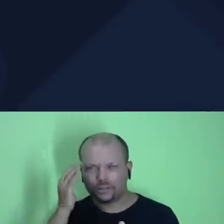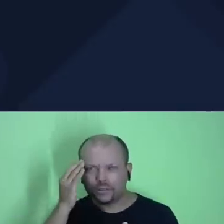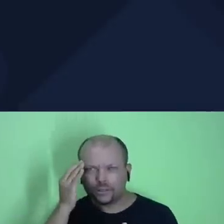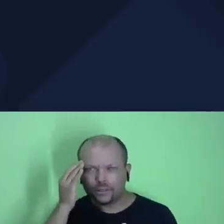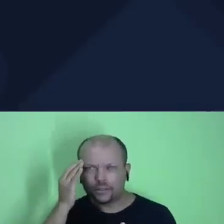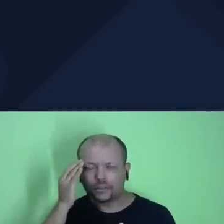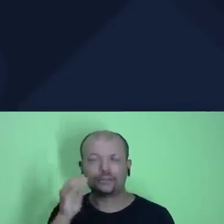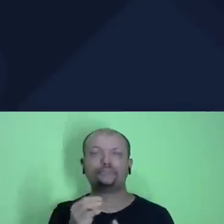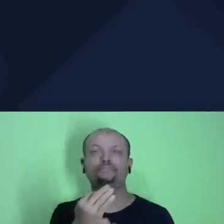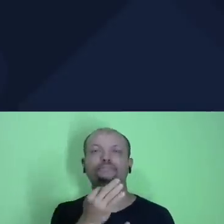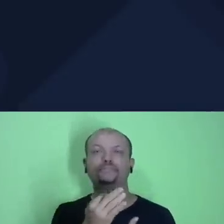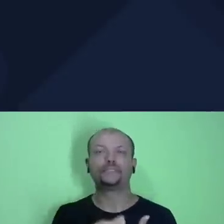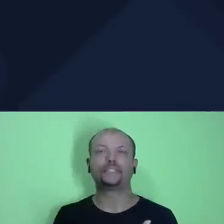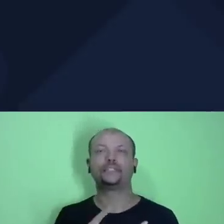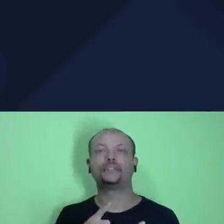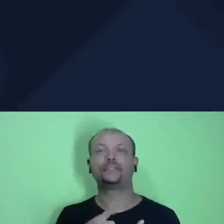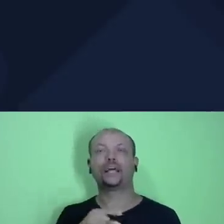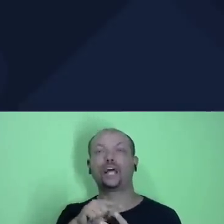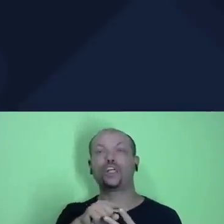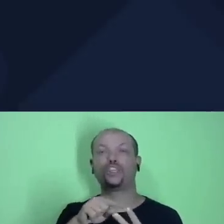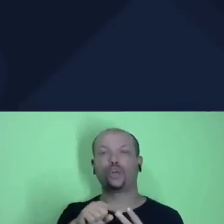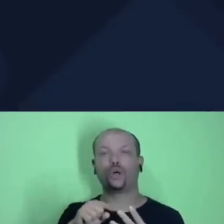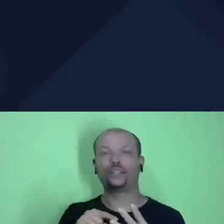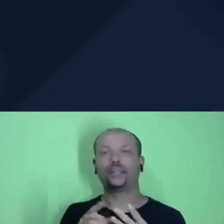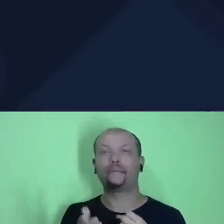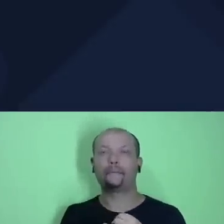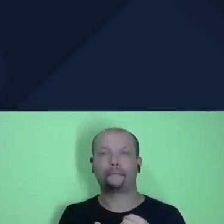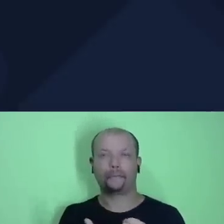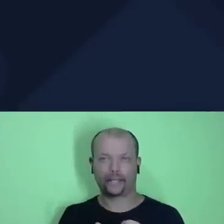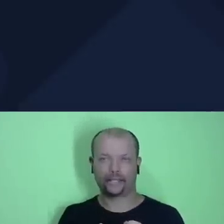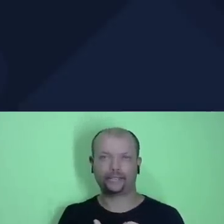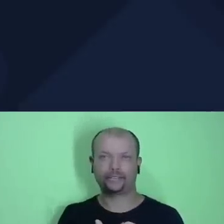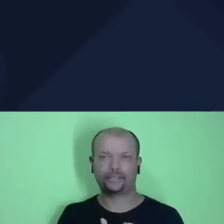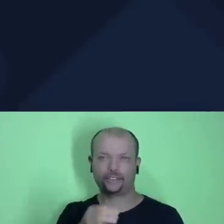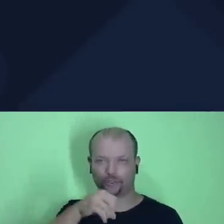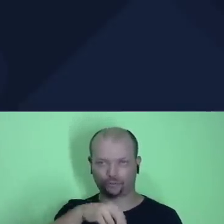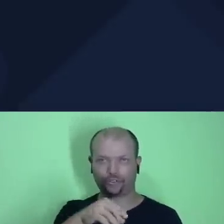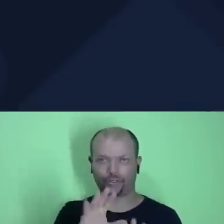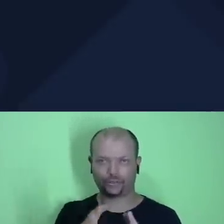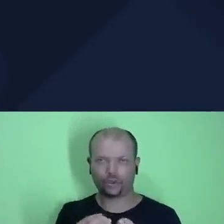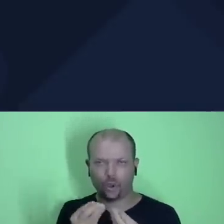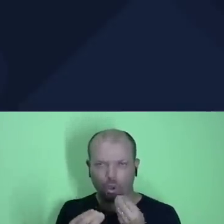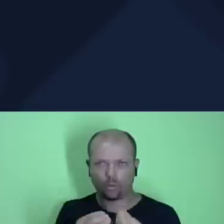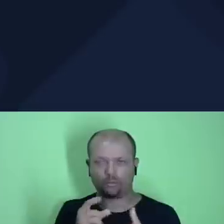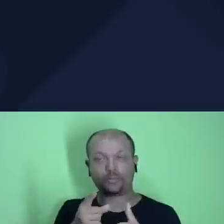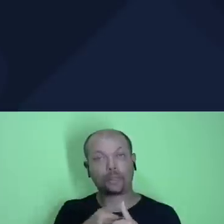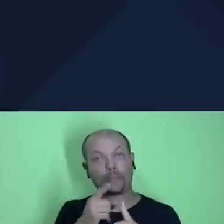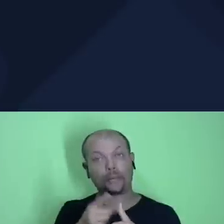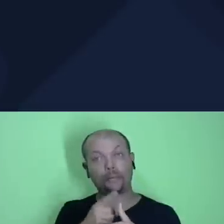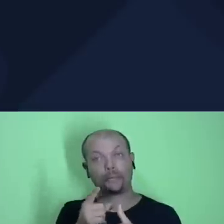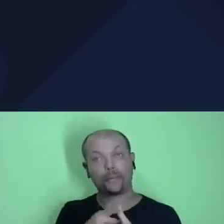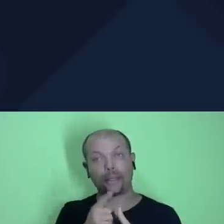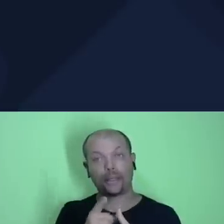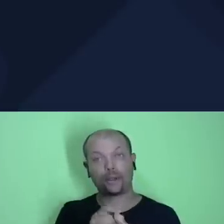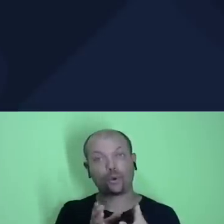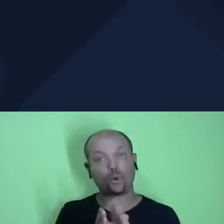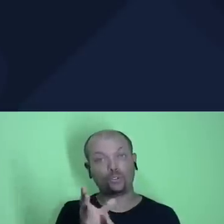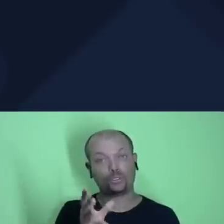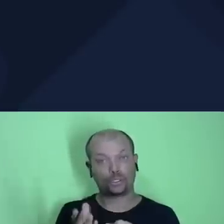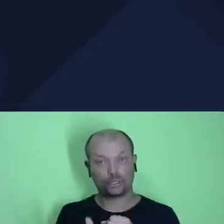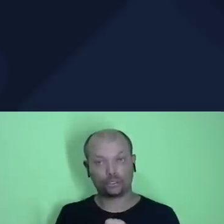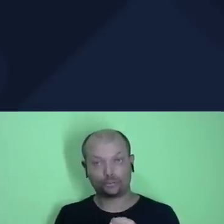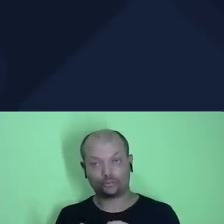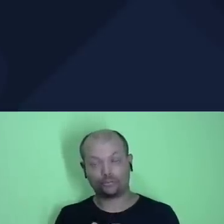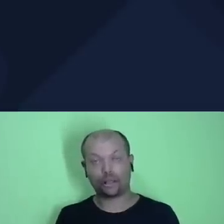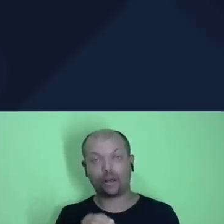texto ao menos dois a três princípios sobre a oferta. O primeiro princípio que eu encontro aqui é que